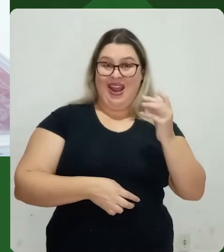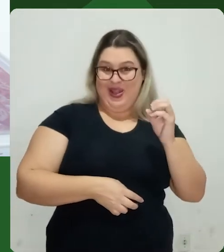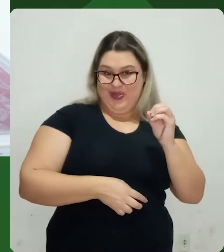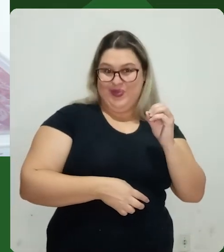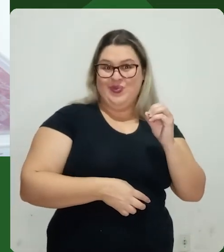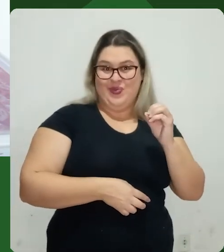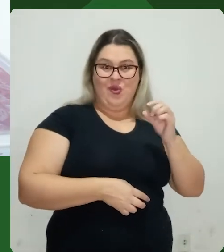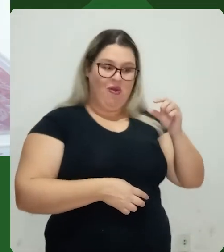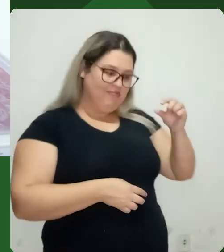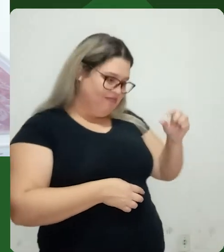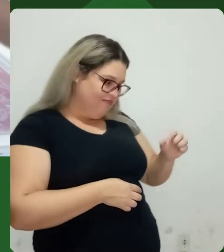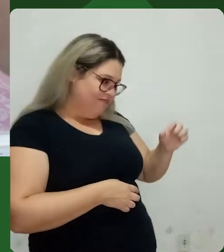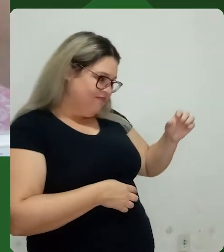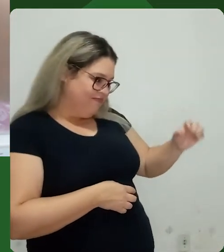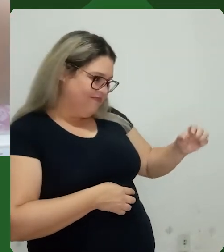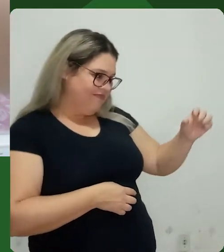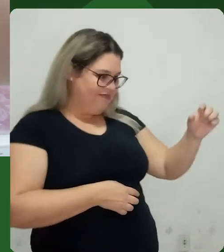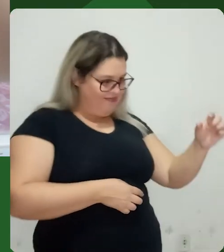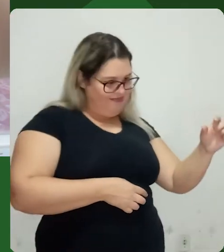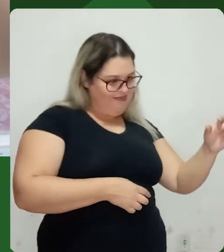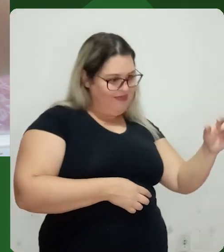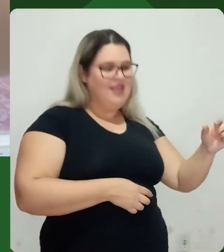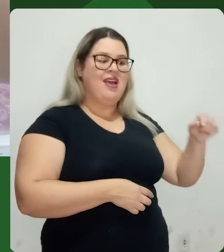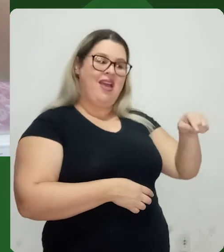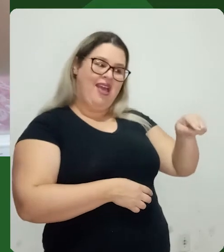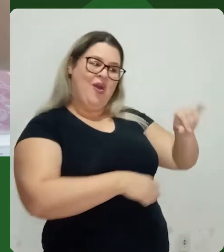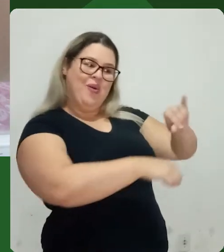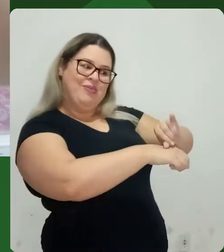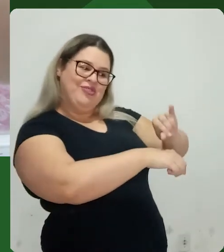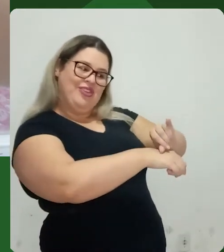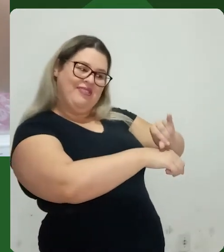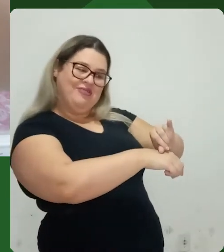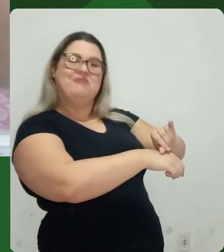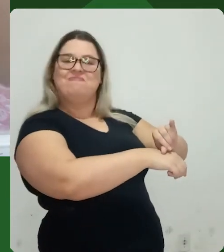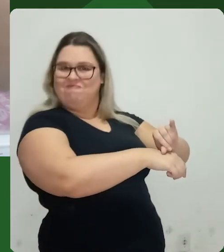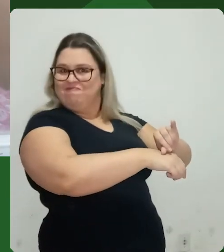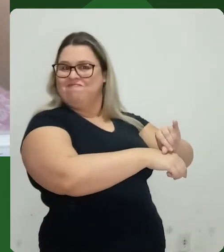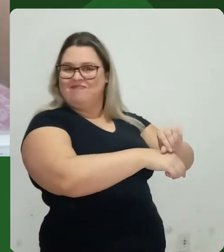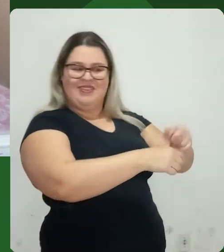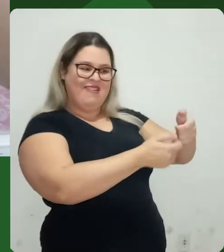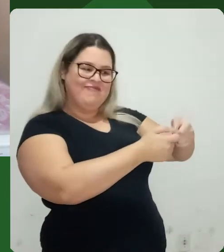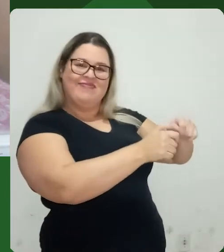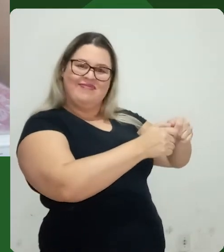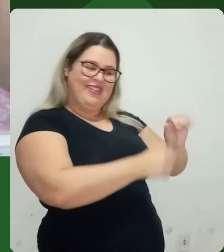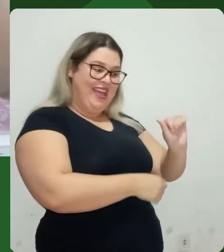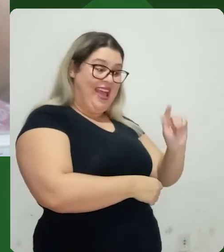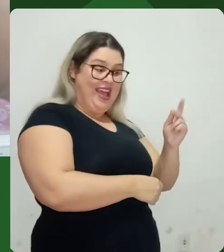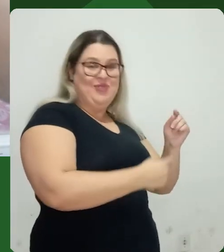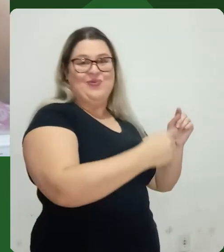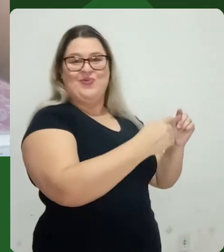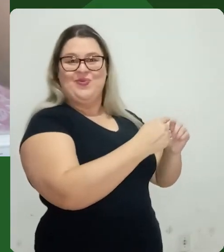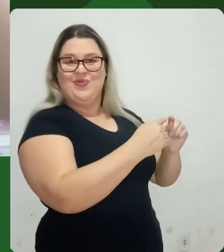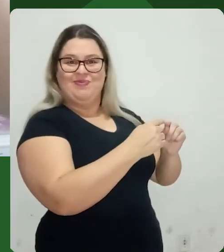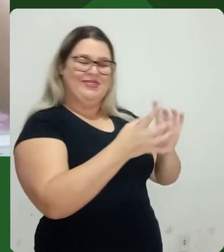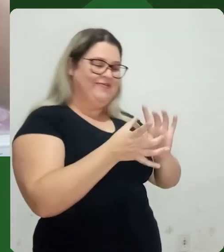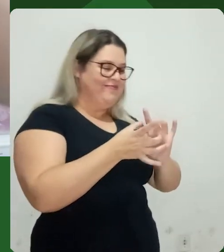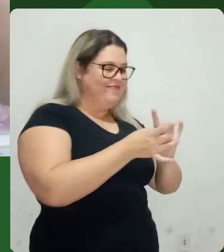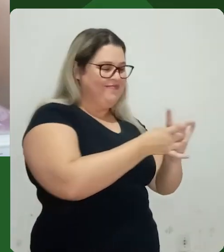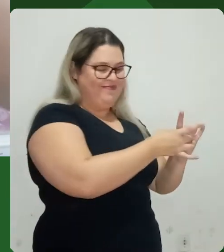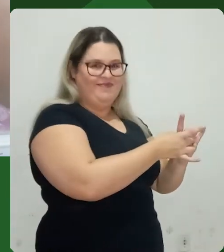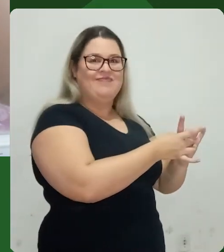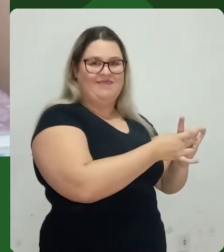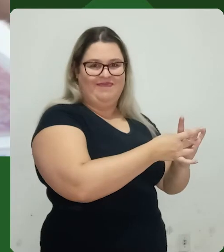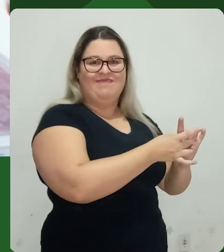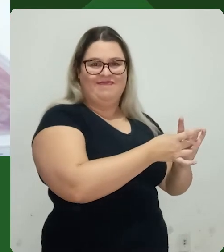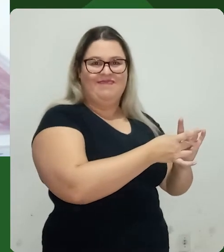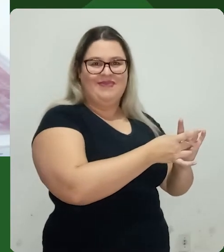E aqui eu tenho o alho, né? recupondo, criando um contraste com o fundo mais escuro, isso é bem interessante. Agora tem uma coisa particularmente